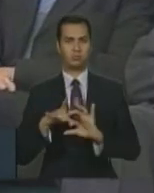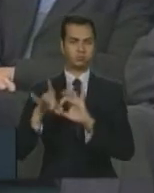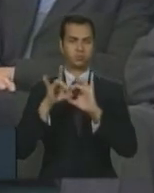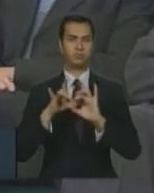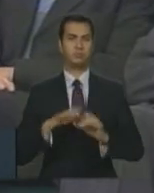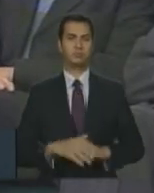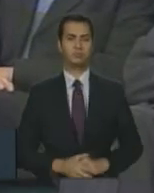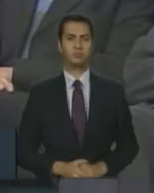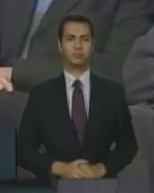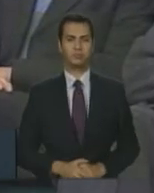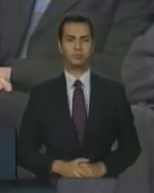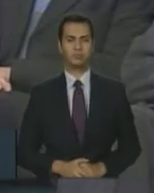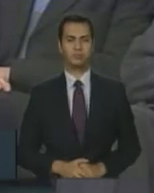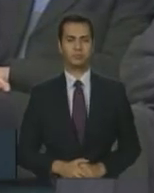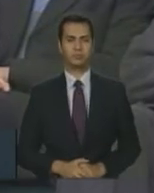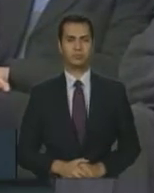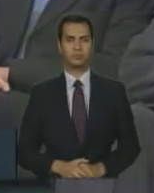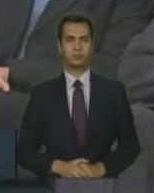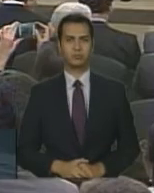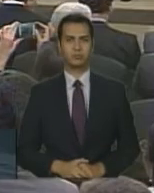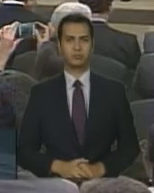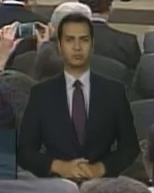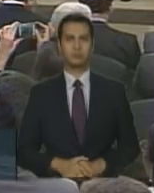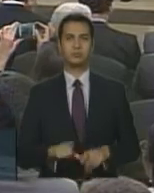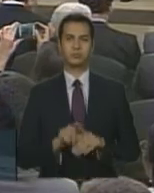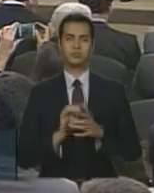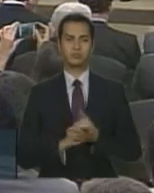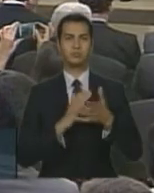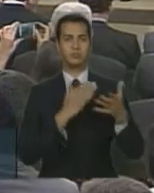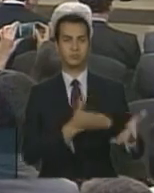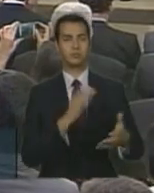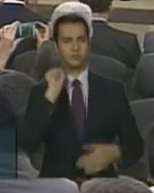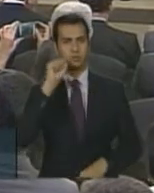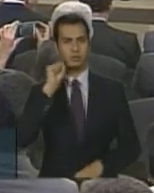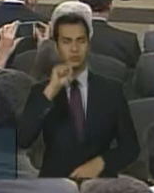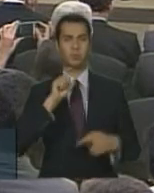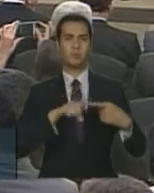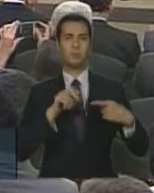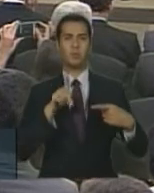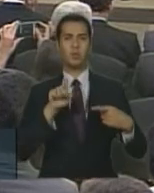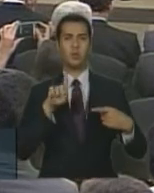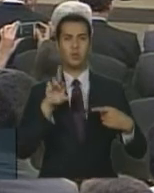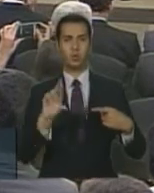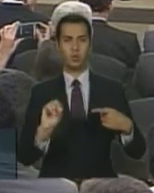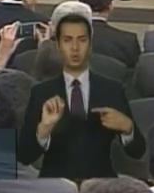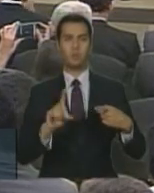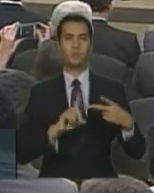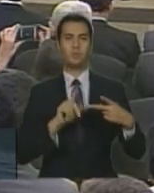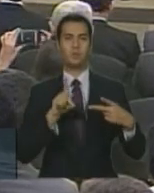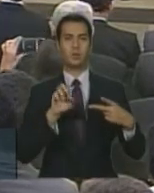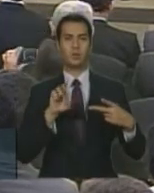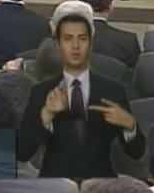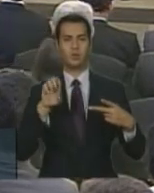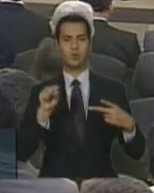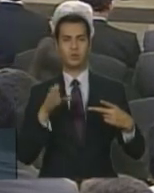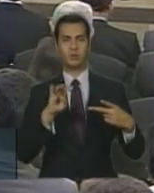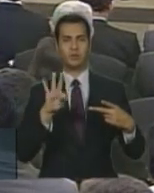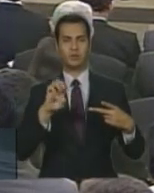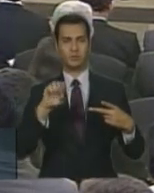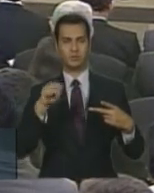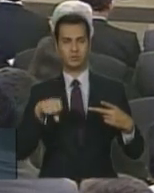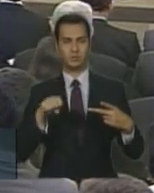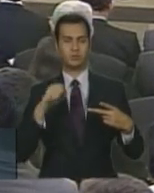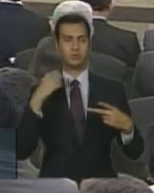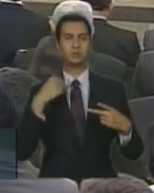Queria cumprimentar os senhores senadores Pedro Simão e Pedro Taques aqui